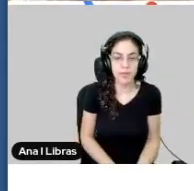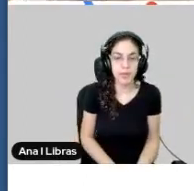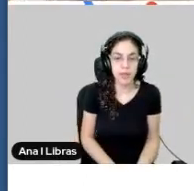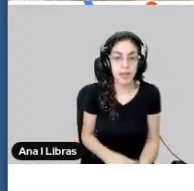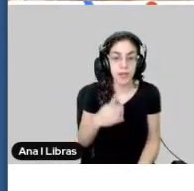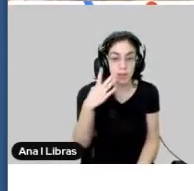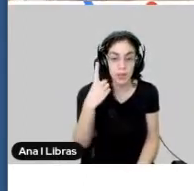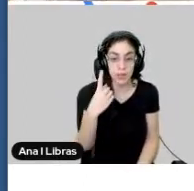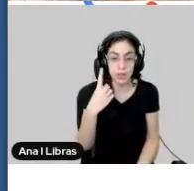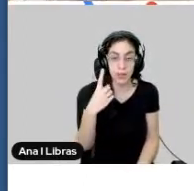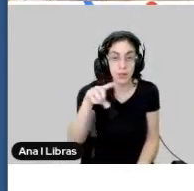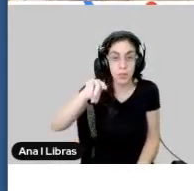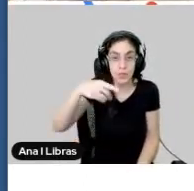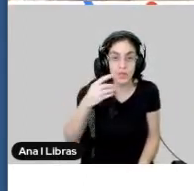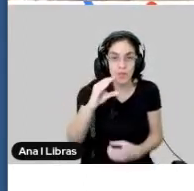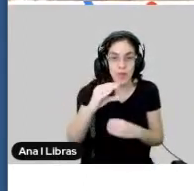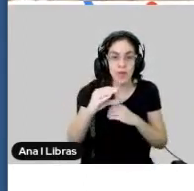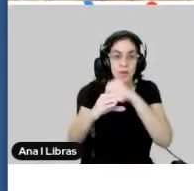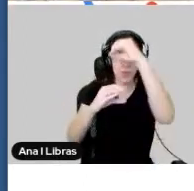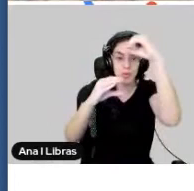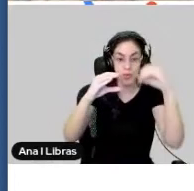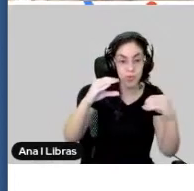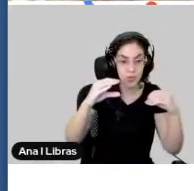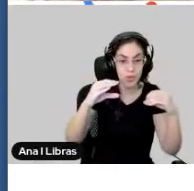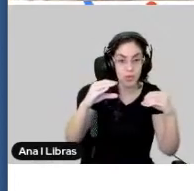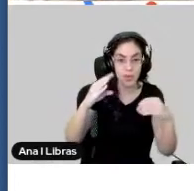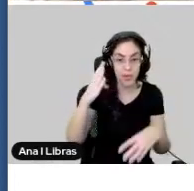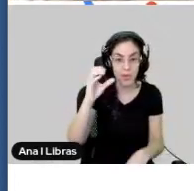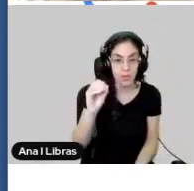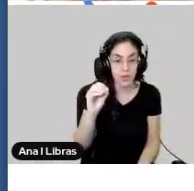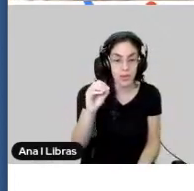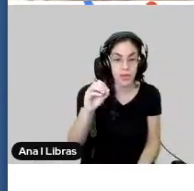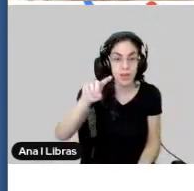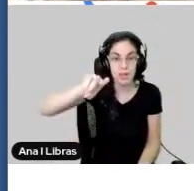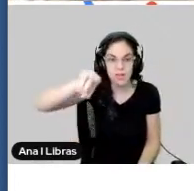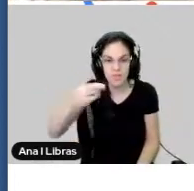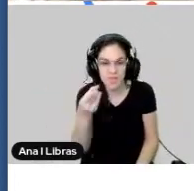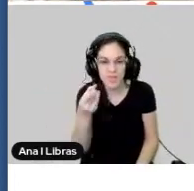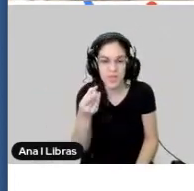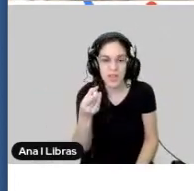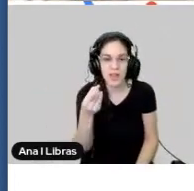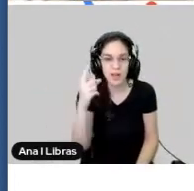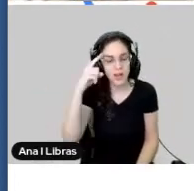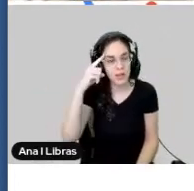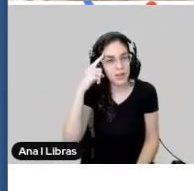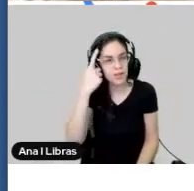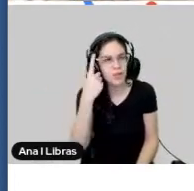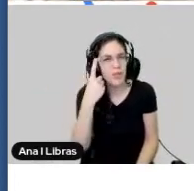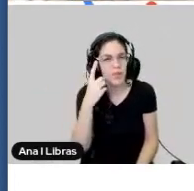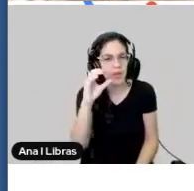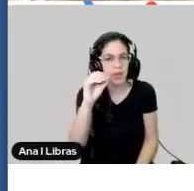41 mil Chromebooks. Então, daqueles 40 milhões que foi falado lá no começo, eu acho que, se eu fiz as contas certas,